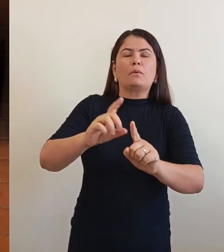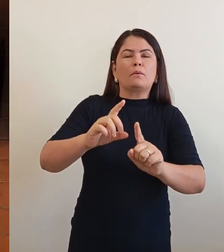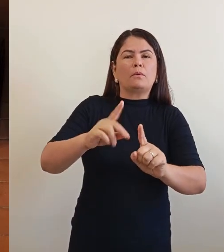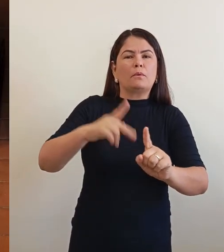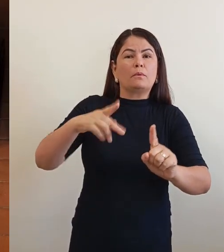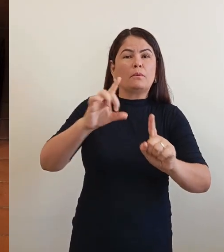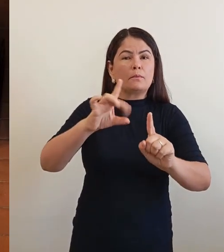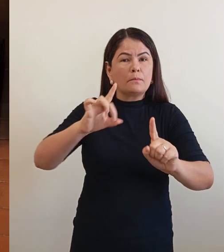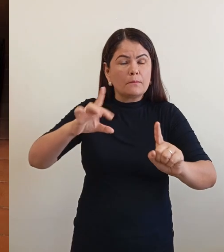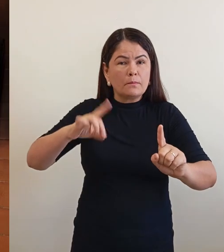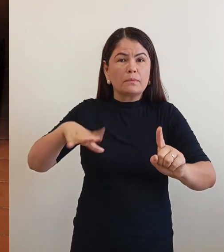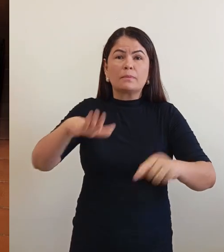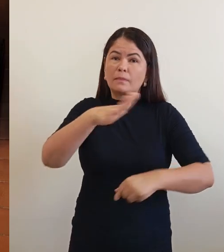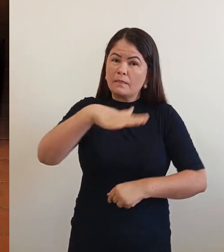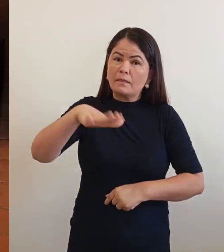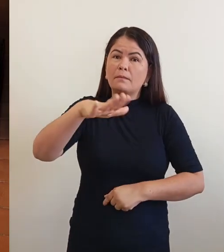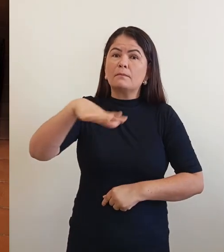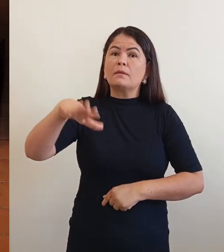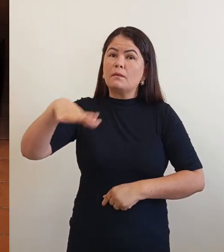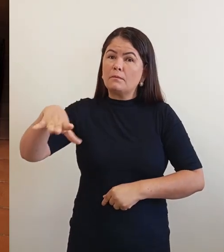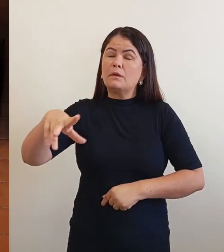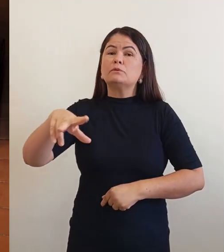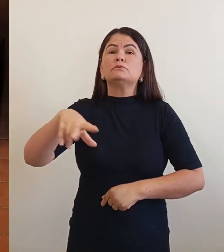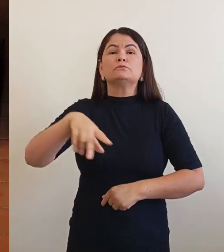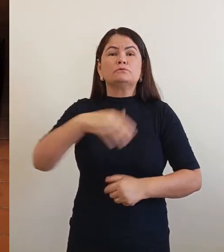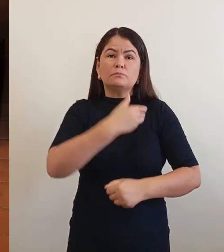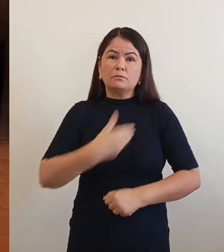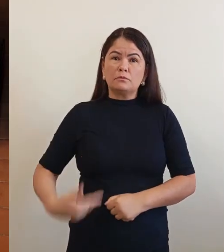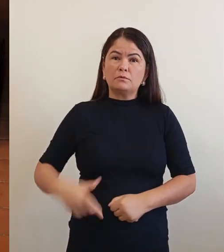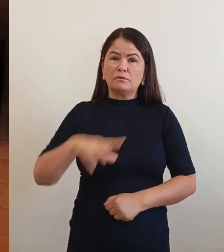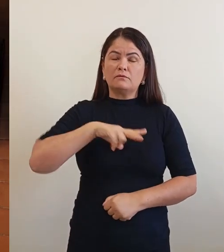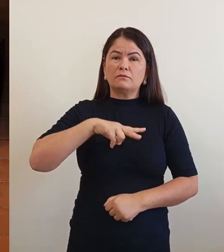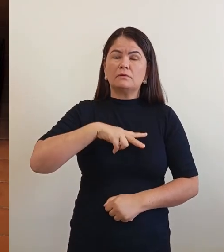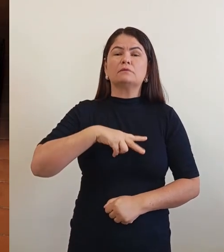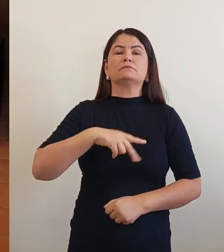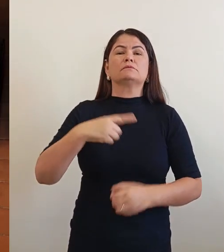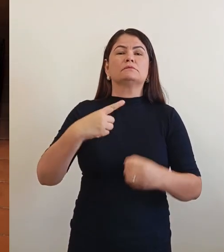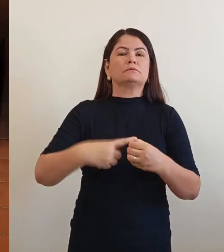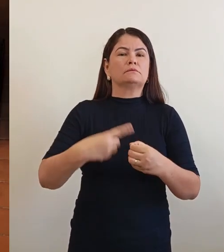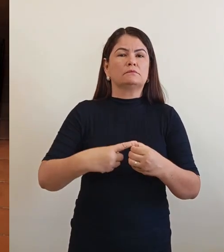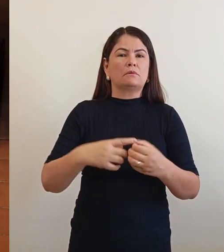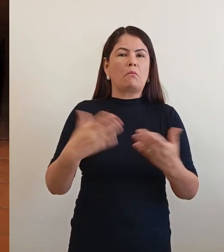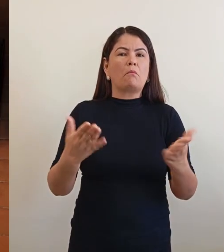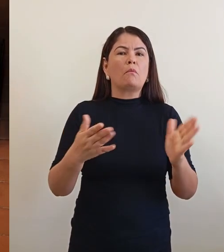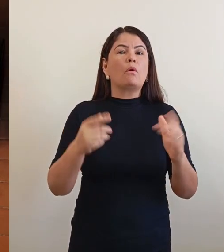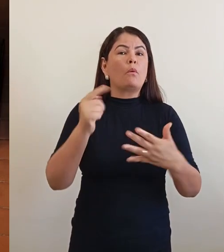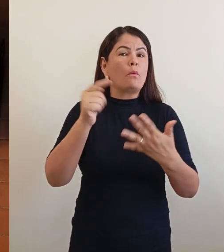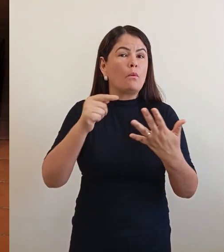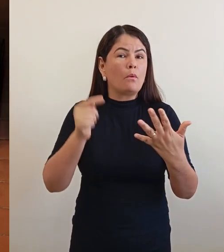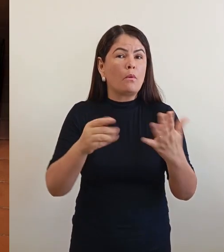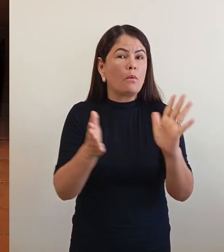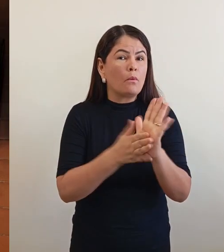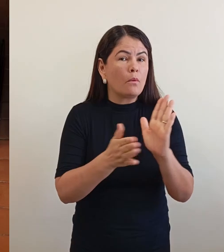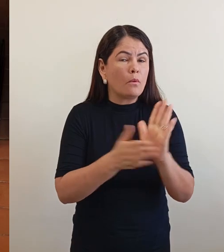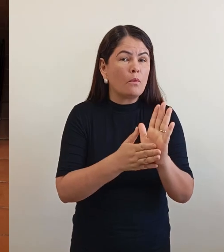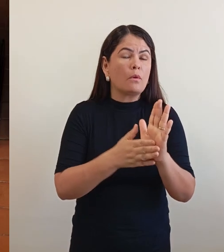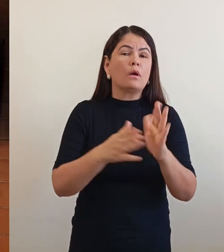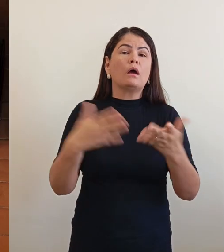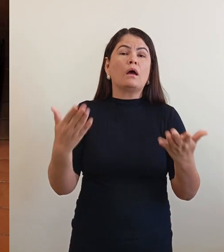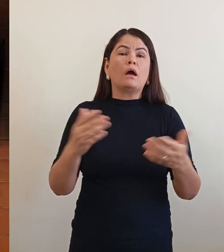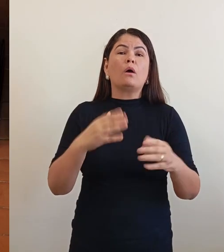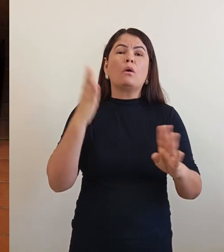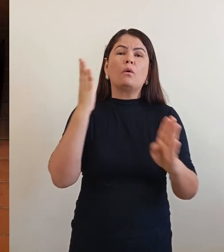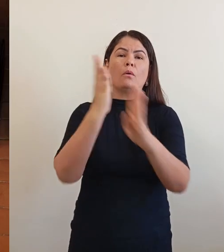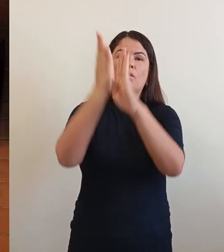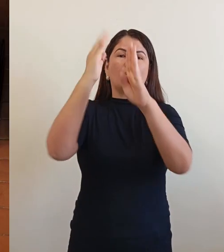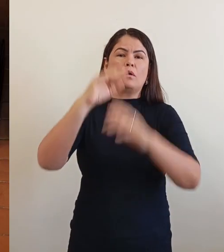privados da cidade? E por fim, quais as propostas para lidar com as inúmeras abordagens da PM a estudantes